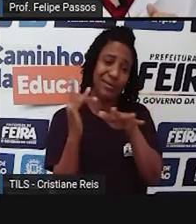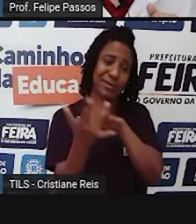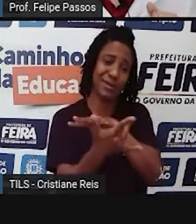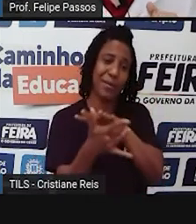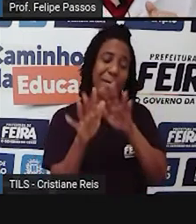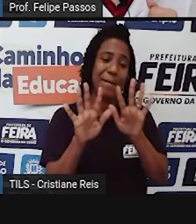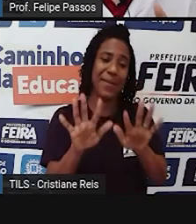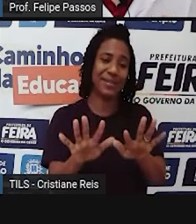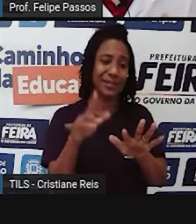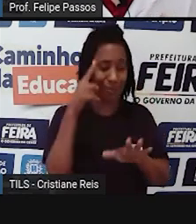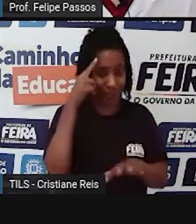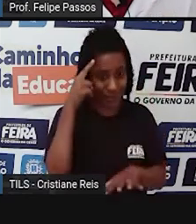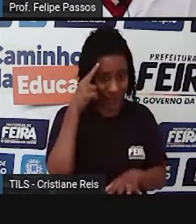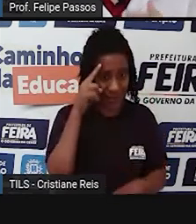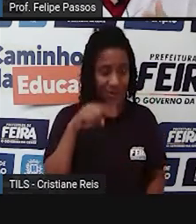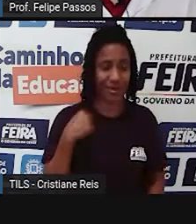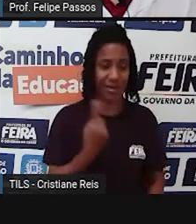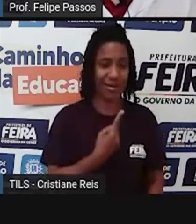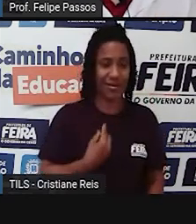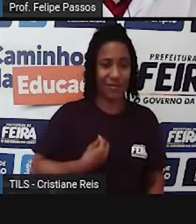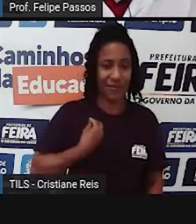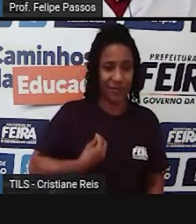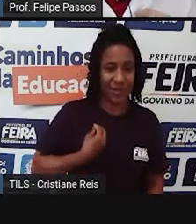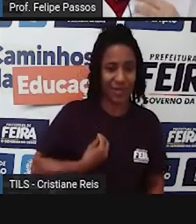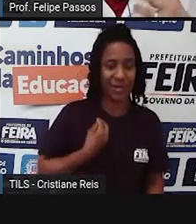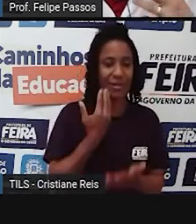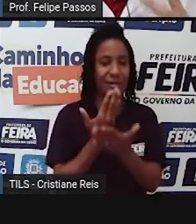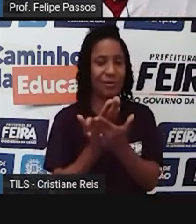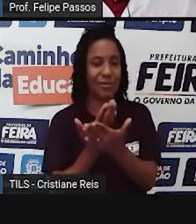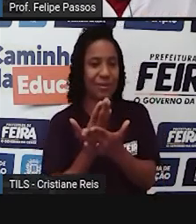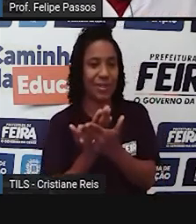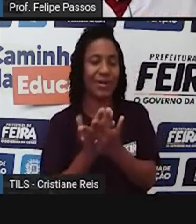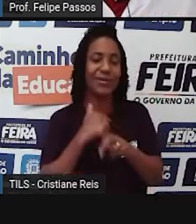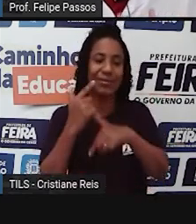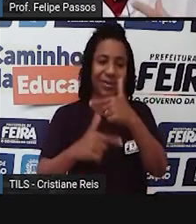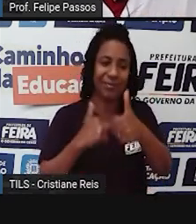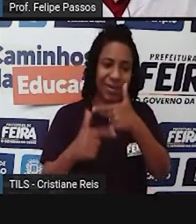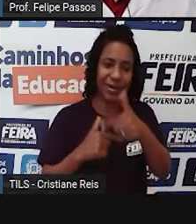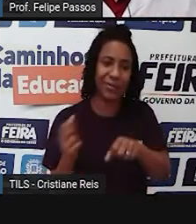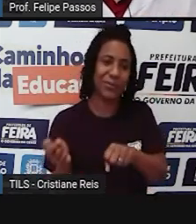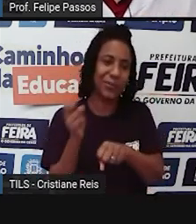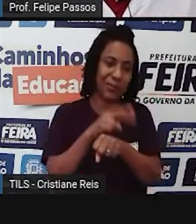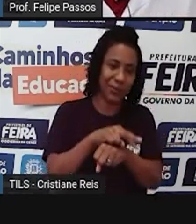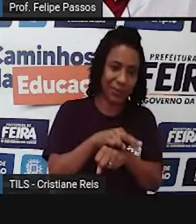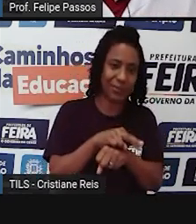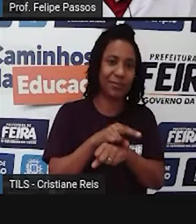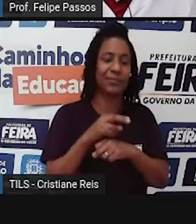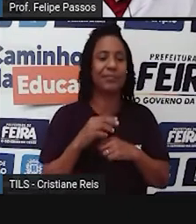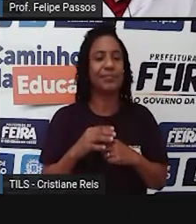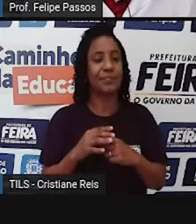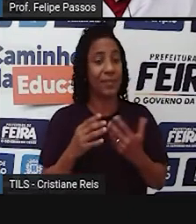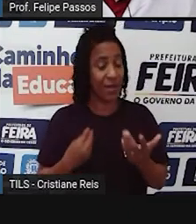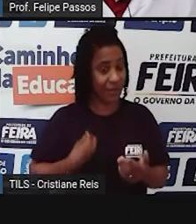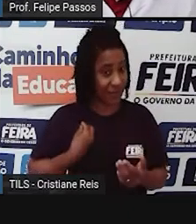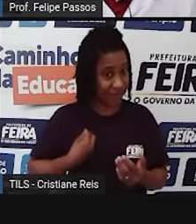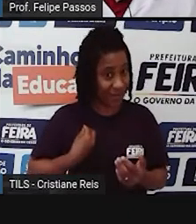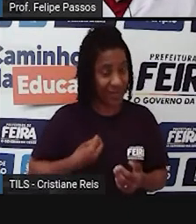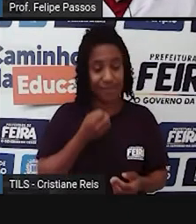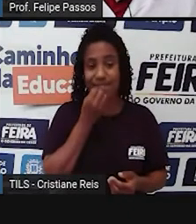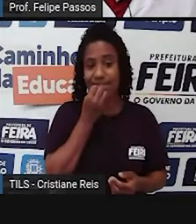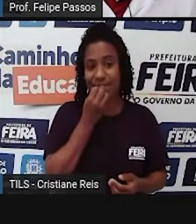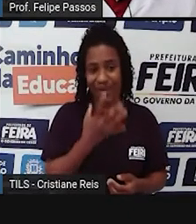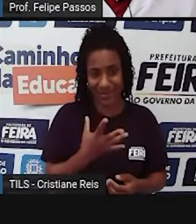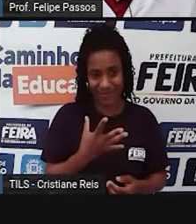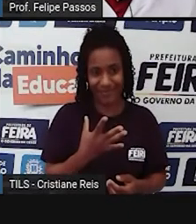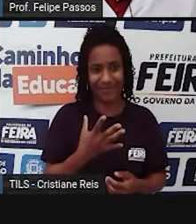pensar também na nossa vida na prática. Estudar para garantir um emprego, batalhar para ter uma vida saudável. Vamos